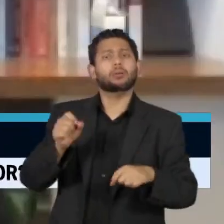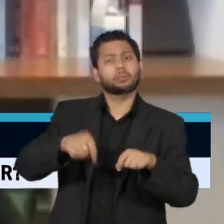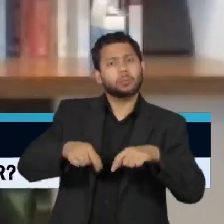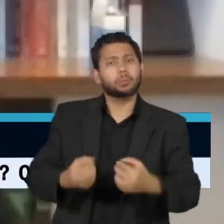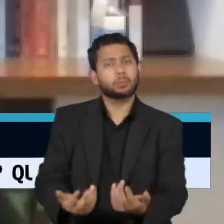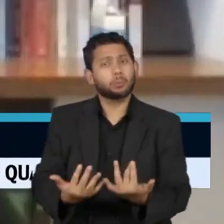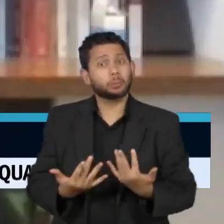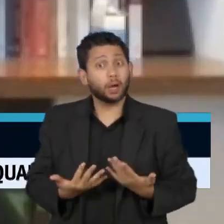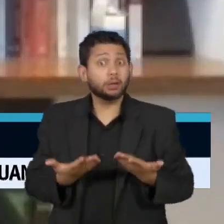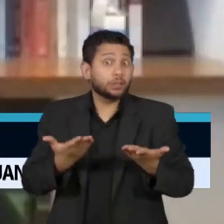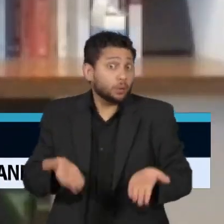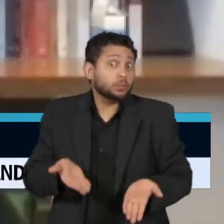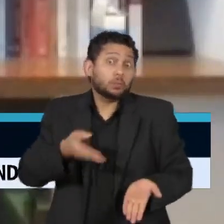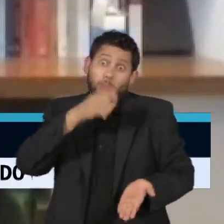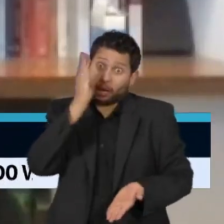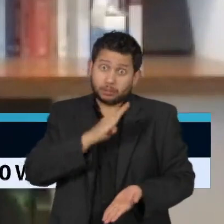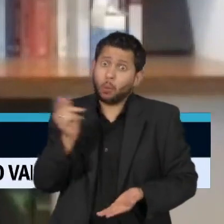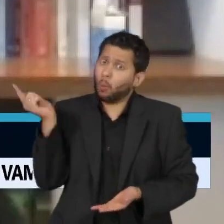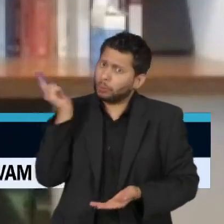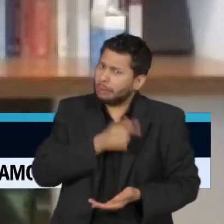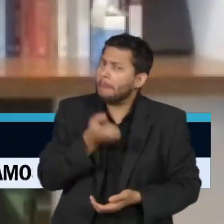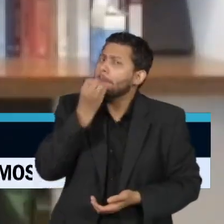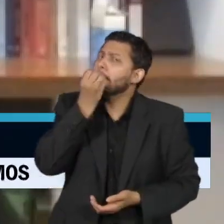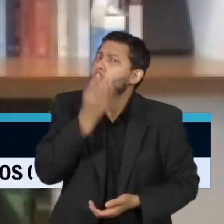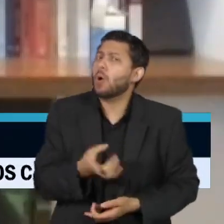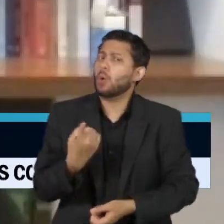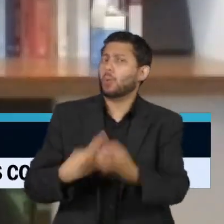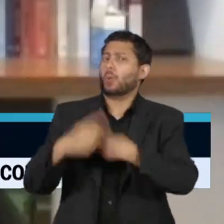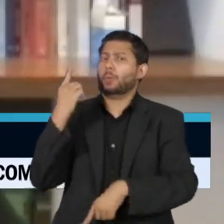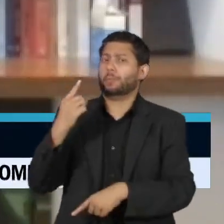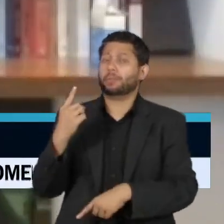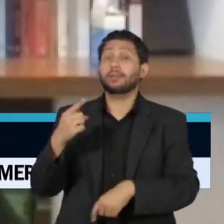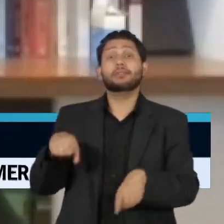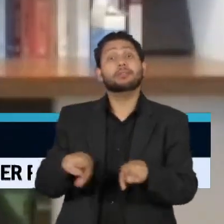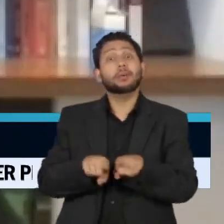pode ser um ganho muito grande para os países da região que não são competitivos.